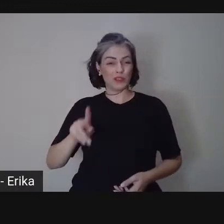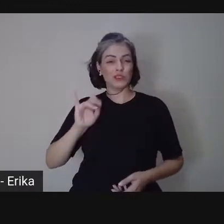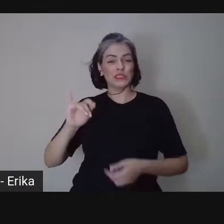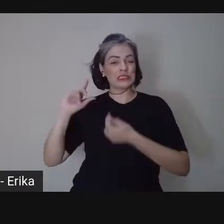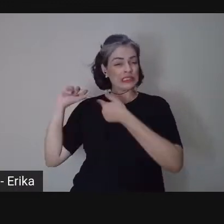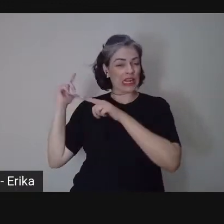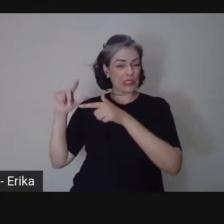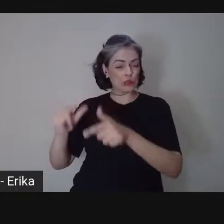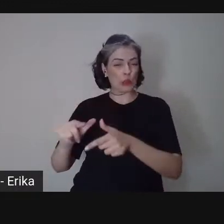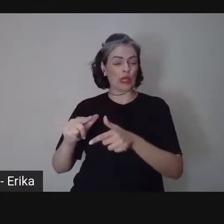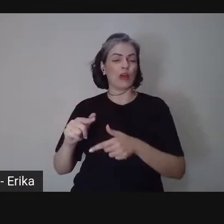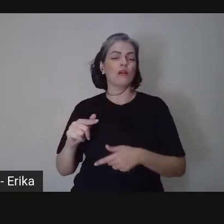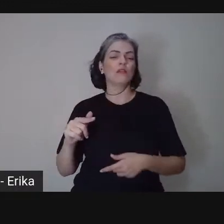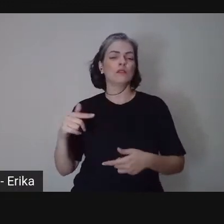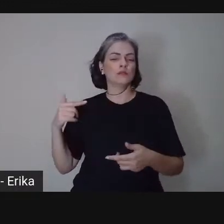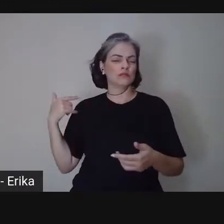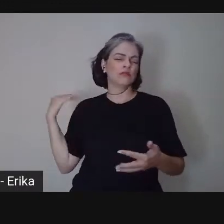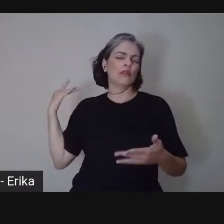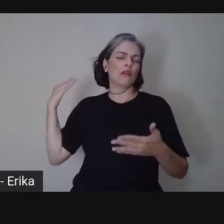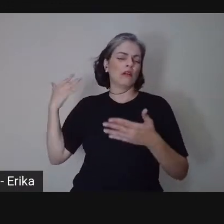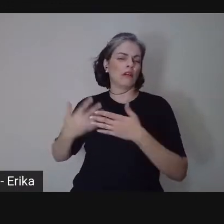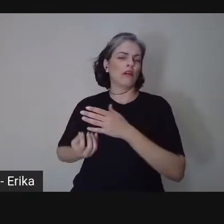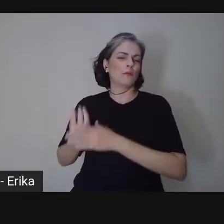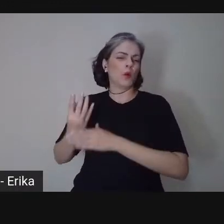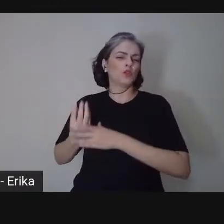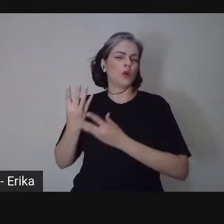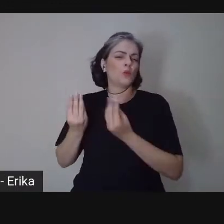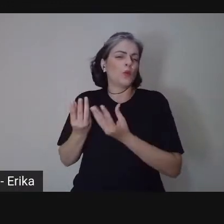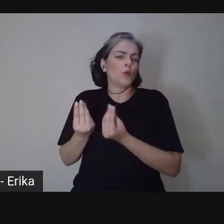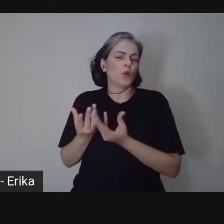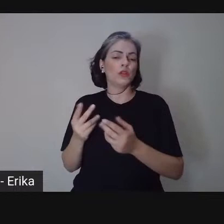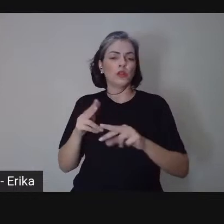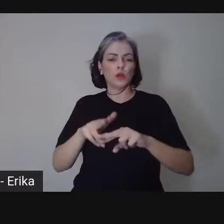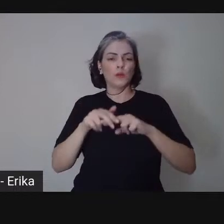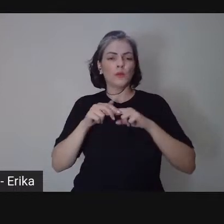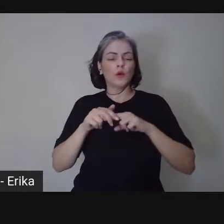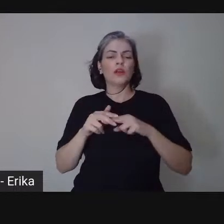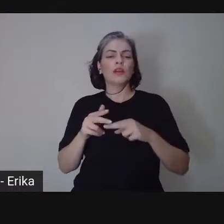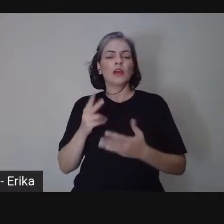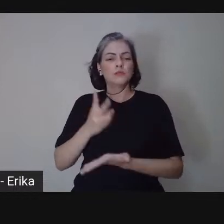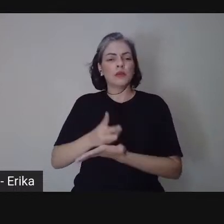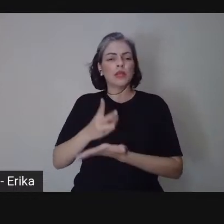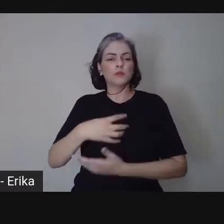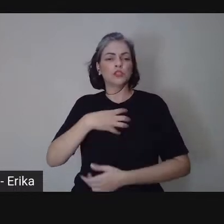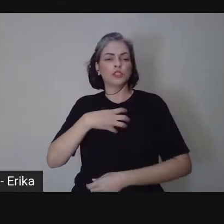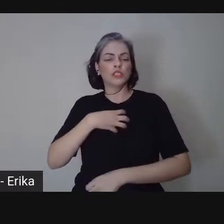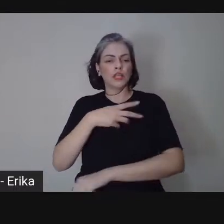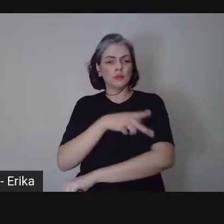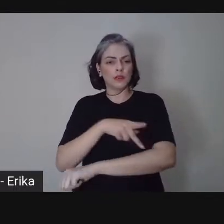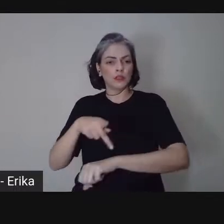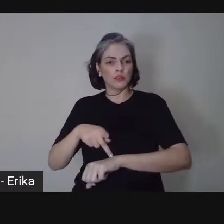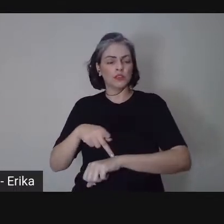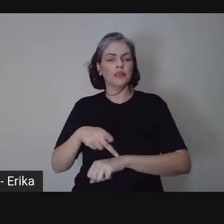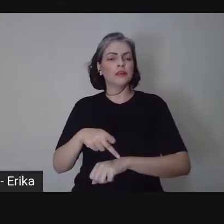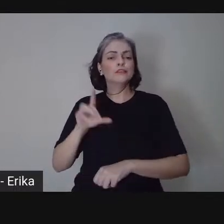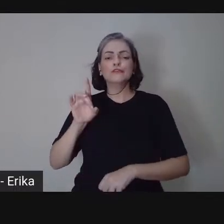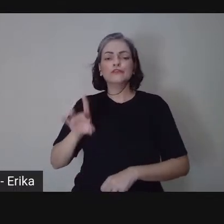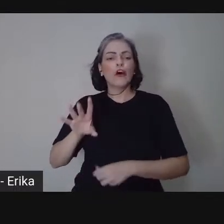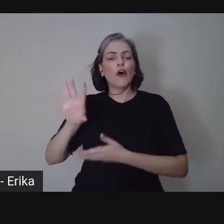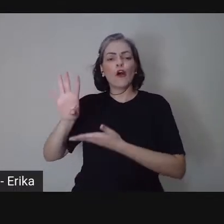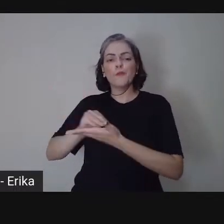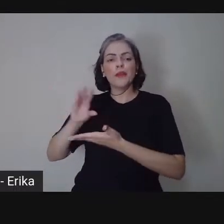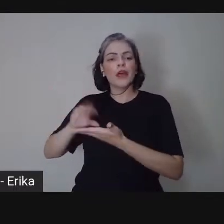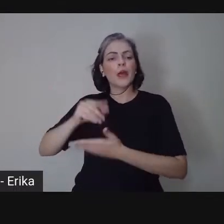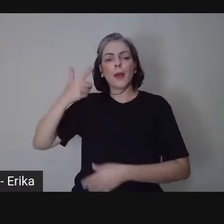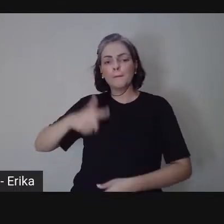aqueles que estavam surgindo aos montes com a institucionalização da pedagogia, não fariam mais do que repetir os conteúdos